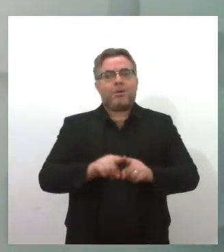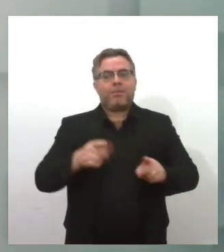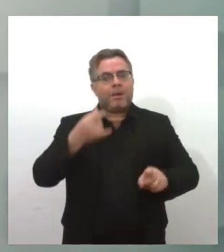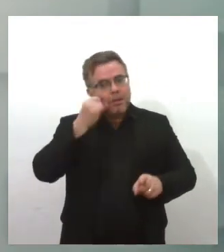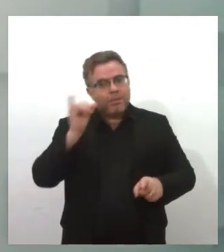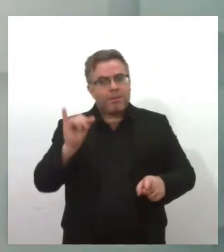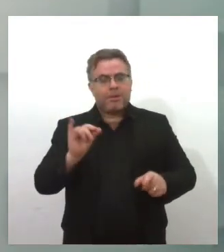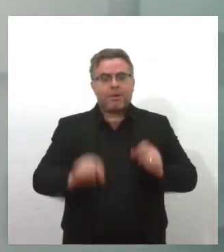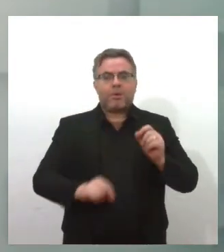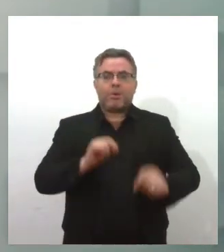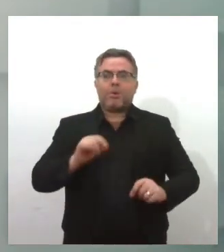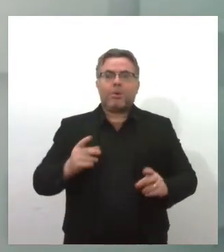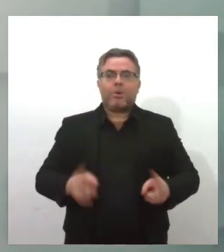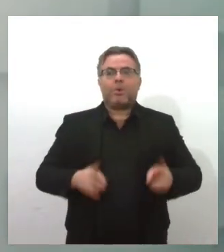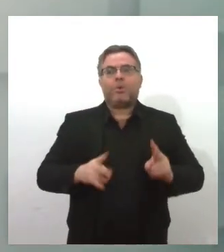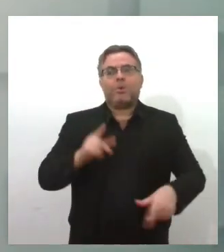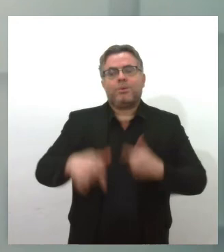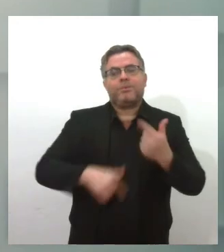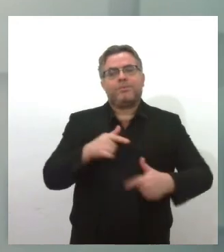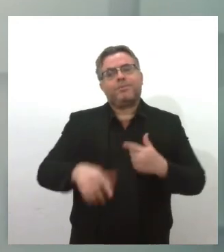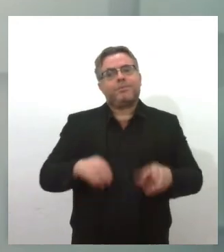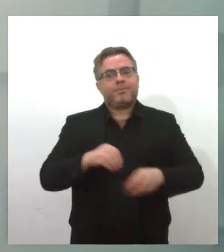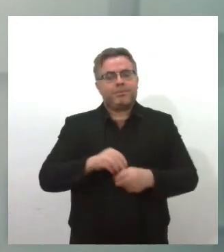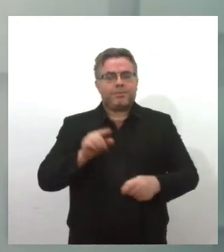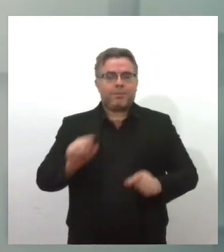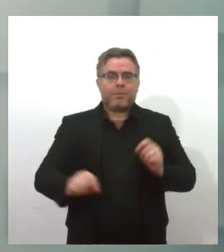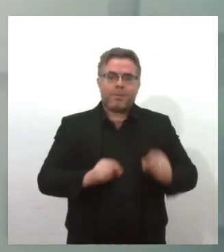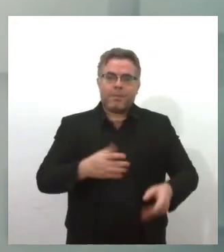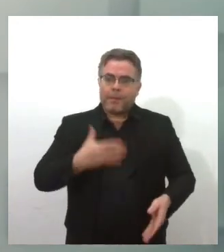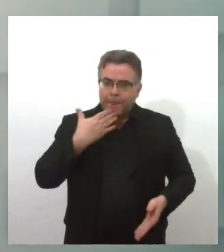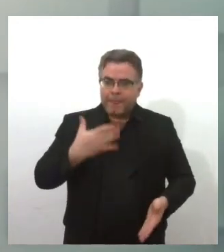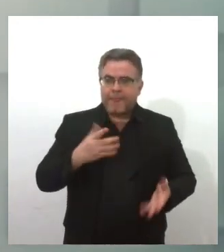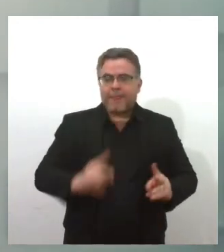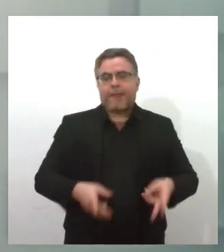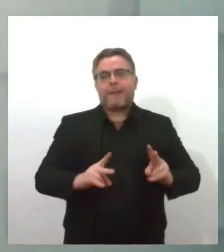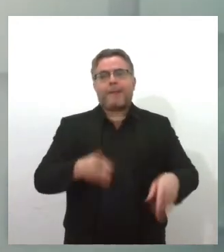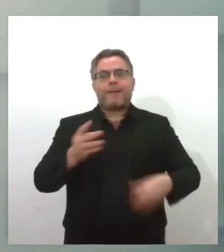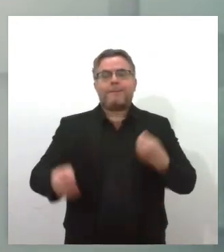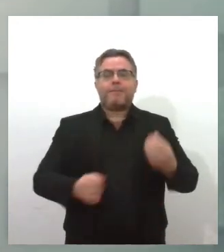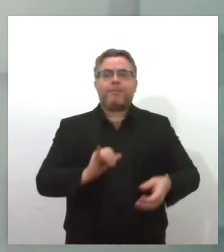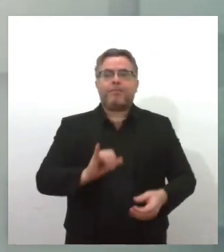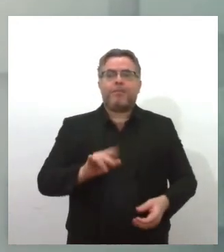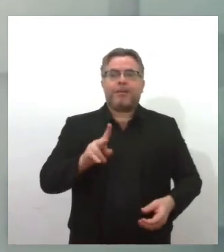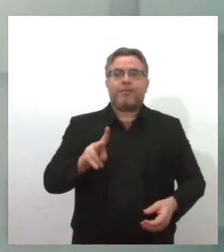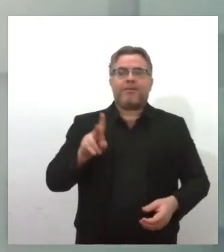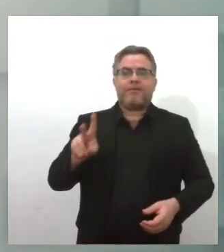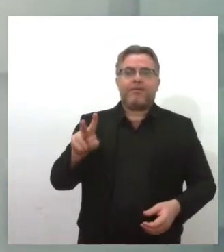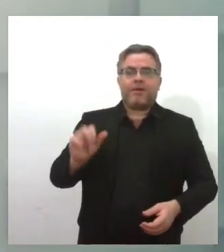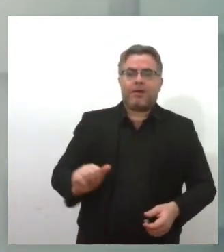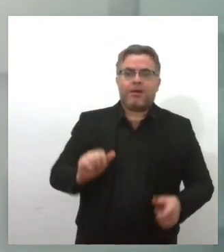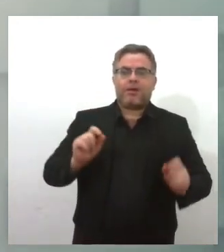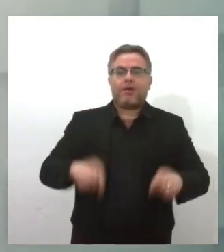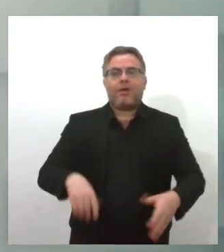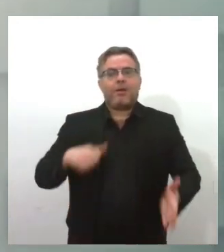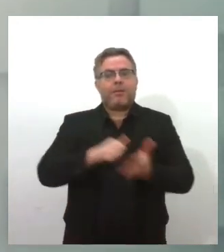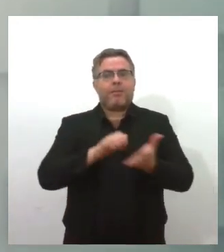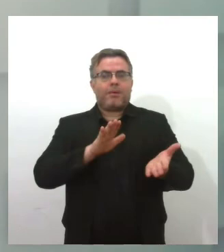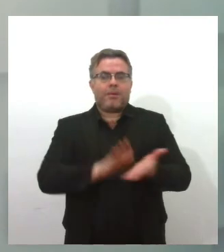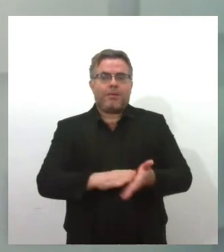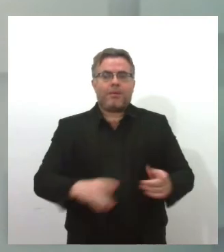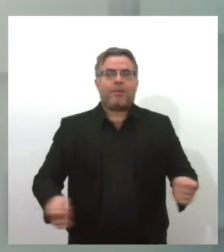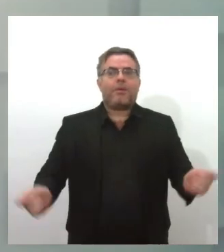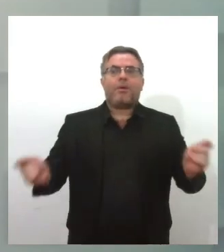pessoas, os usuários de veículos, fiquem com esse IPVA atrasado, evitem multas, possível